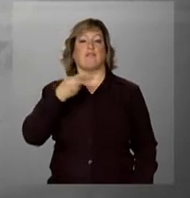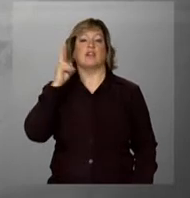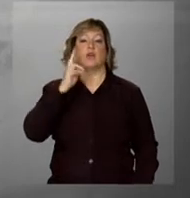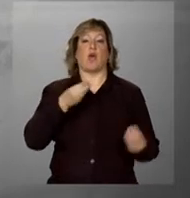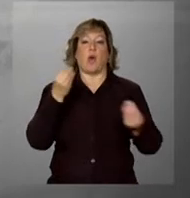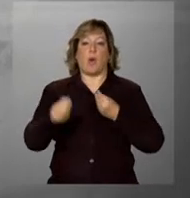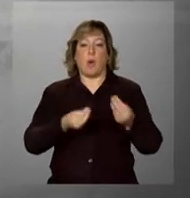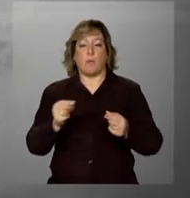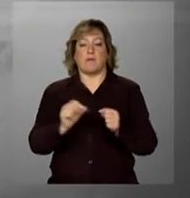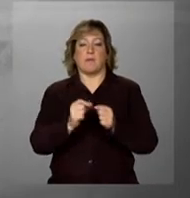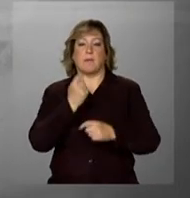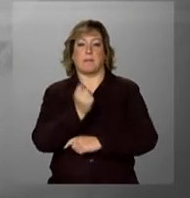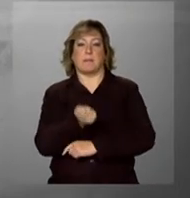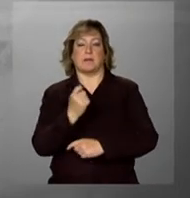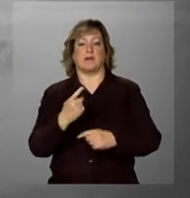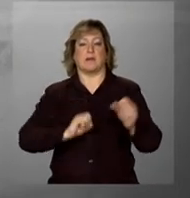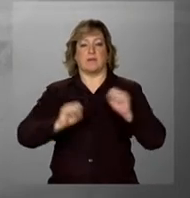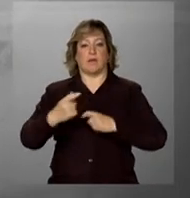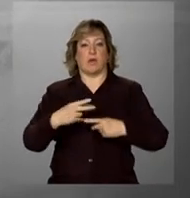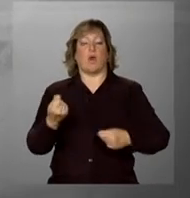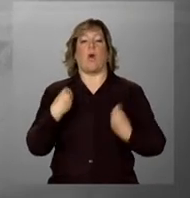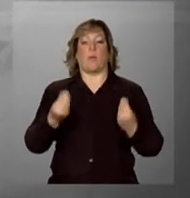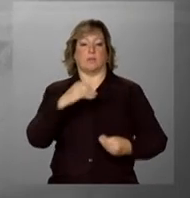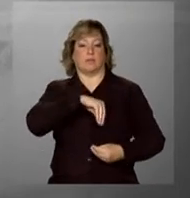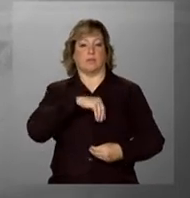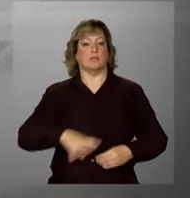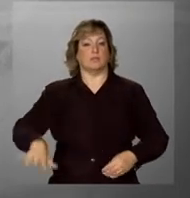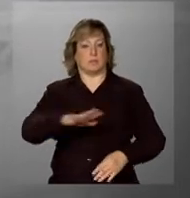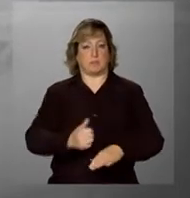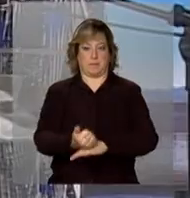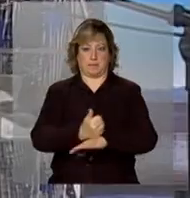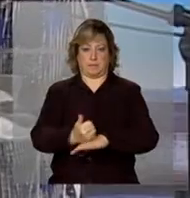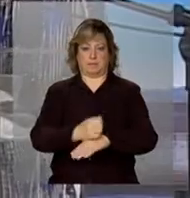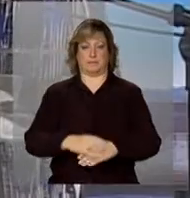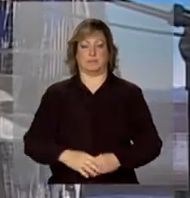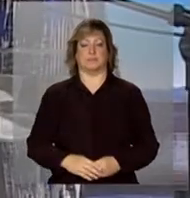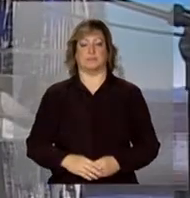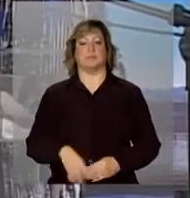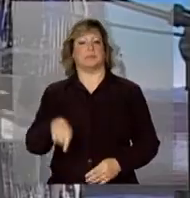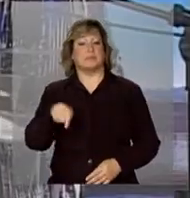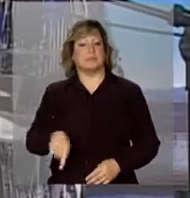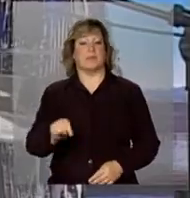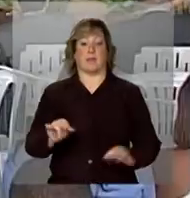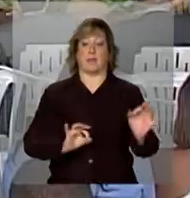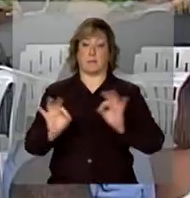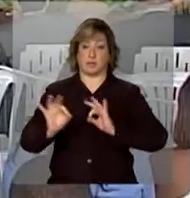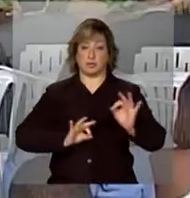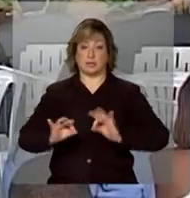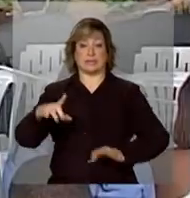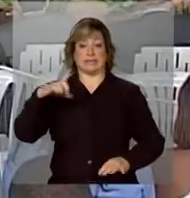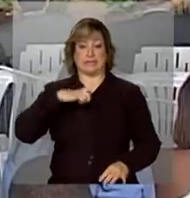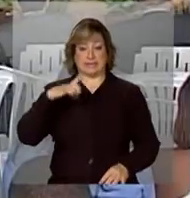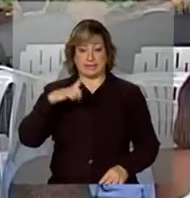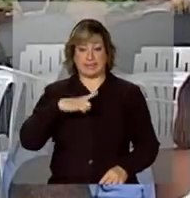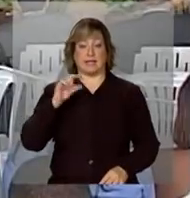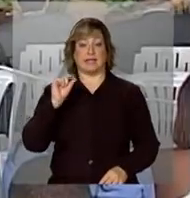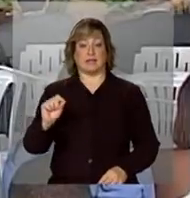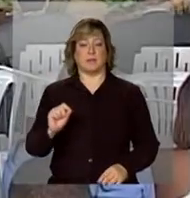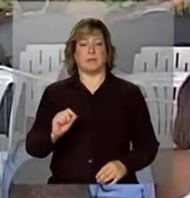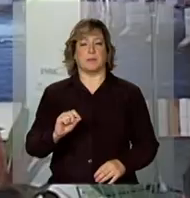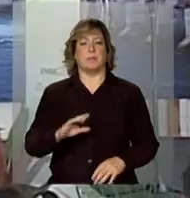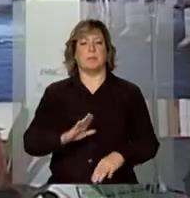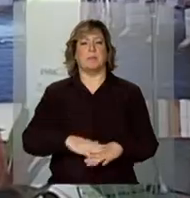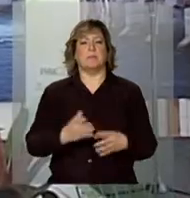a produção de pescado como forma de distribuição de renda. Esse projeto que tem muito